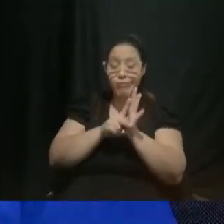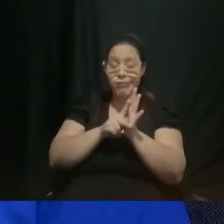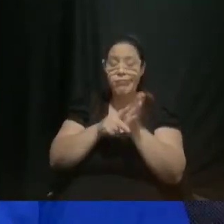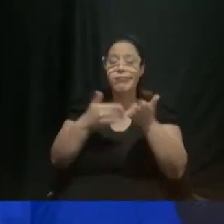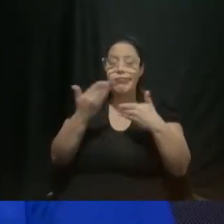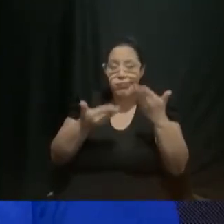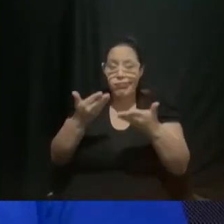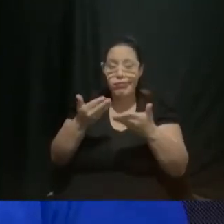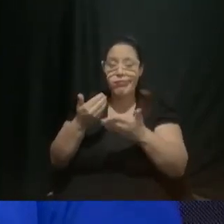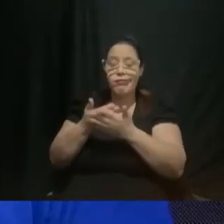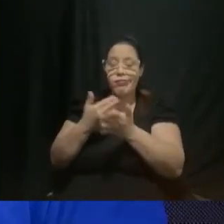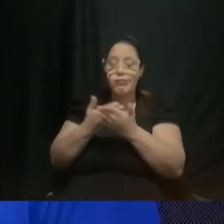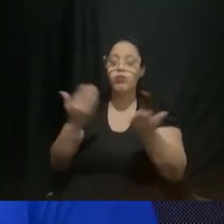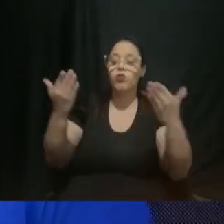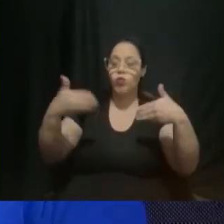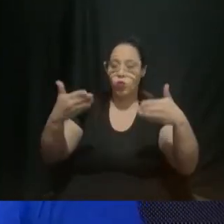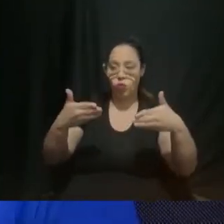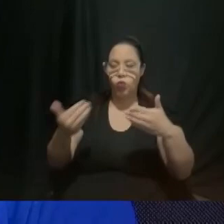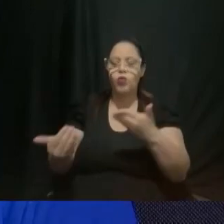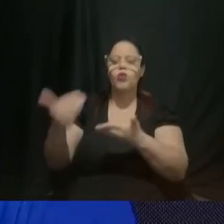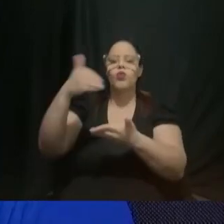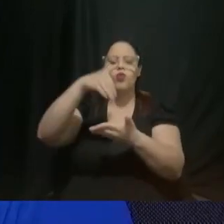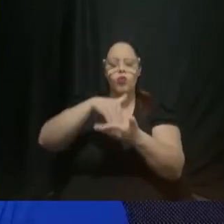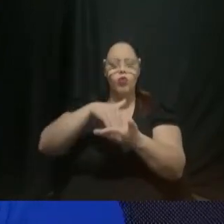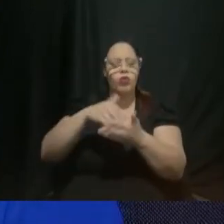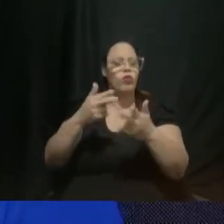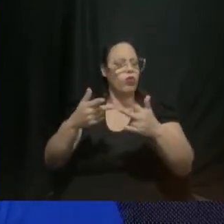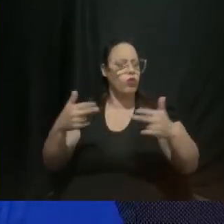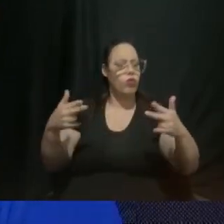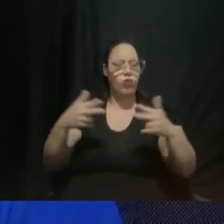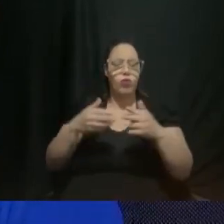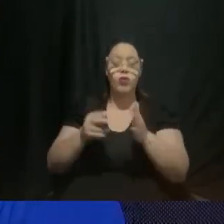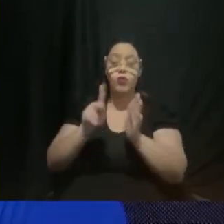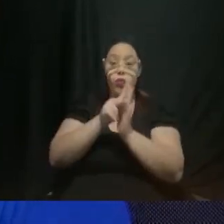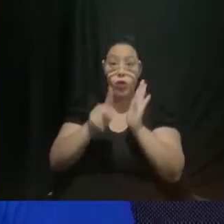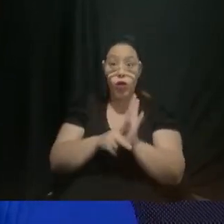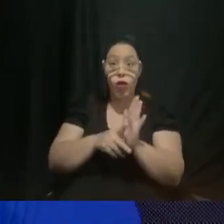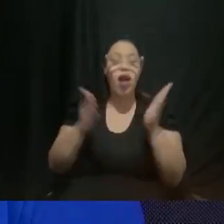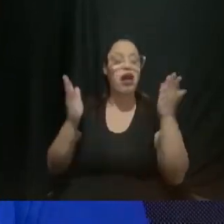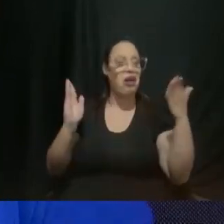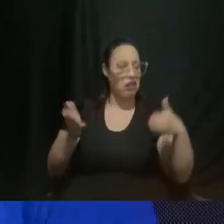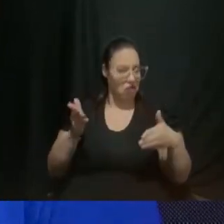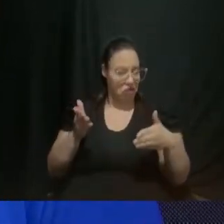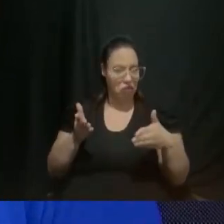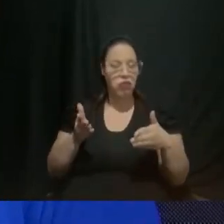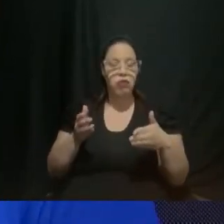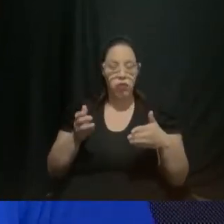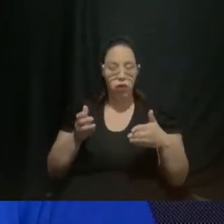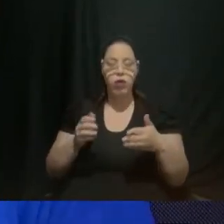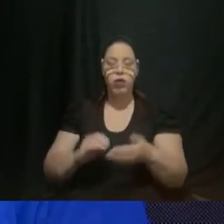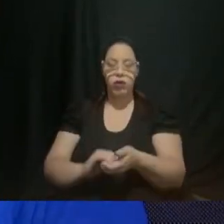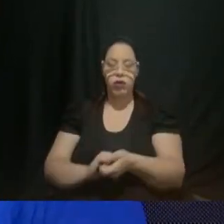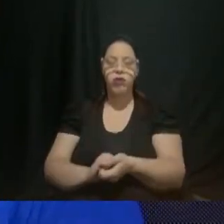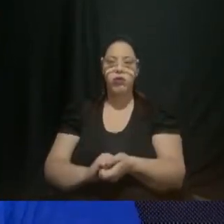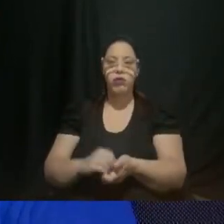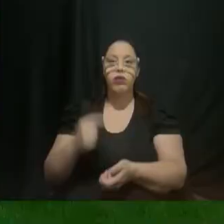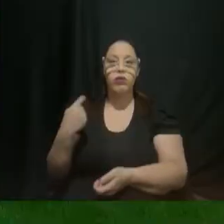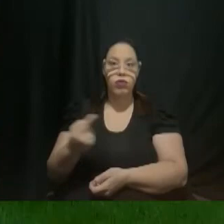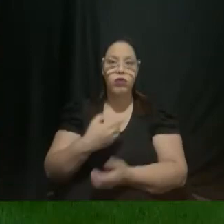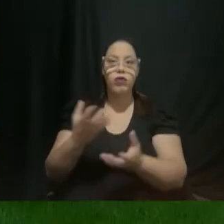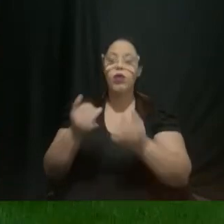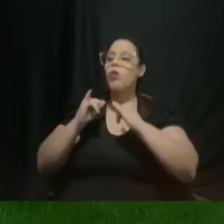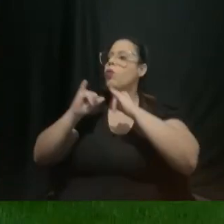trazendo vários projetos que já acontecem nas escolas e que a gente está querendo divulgar para o